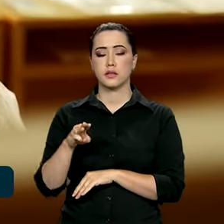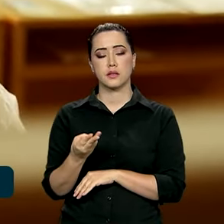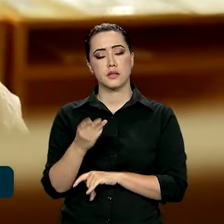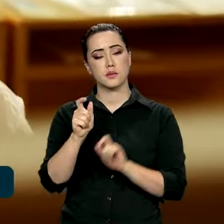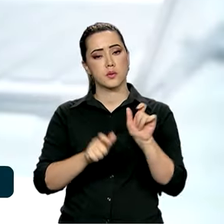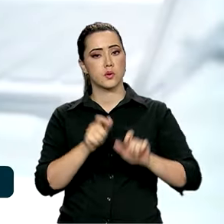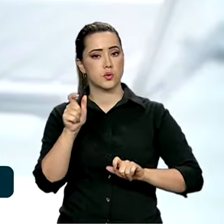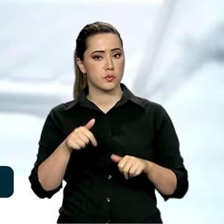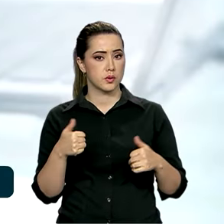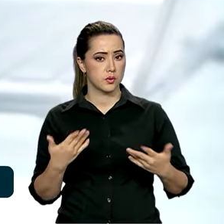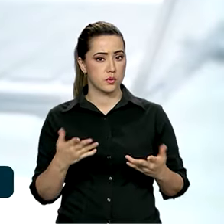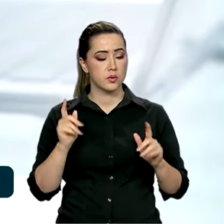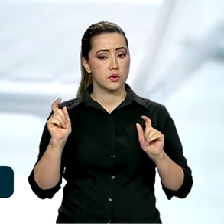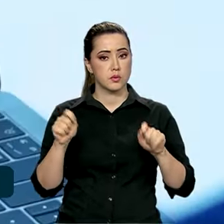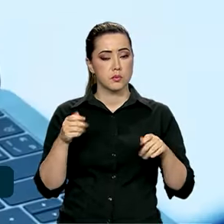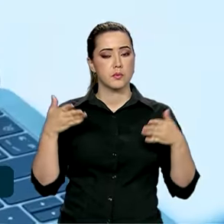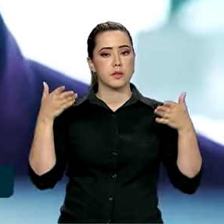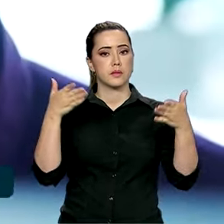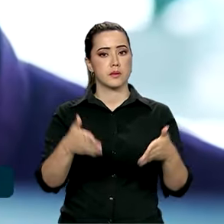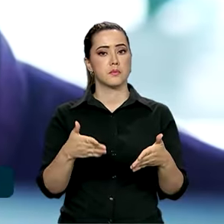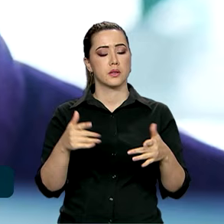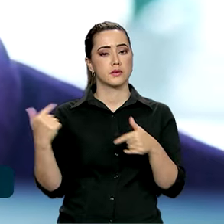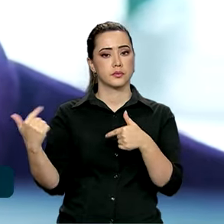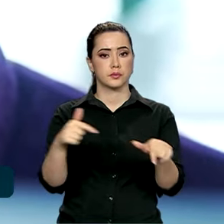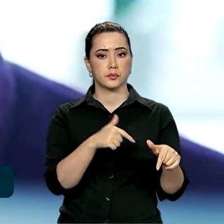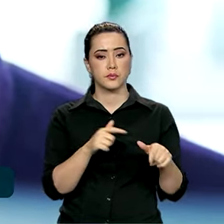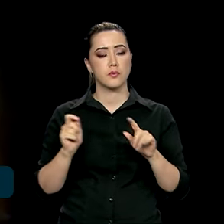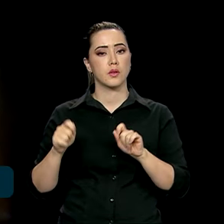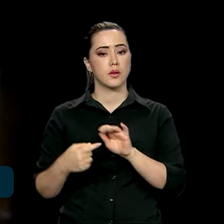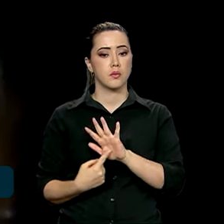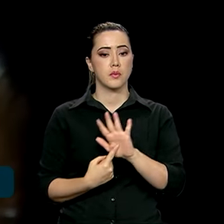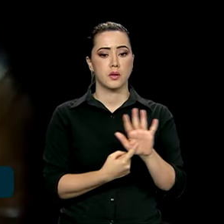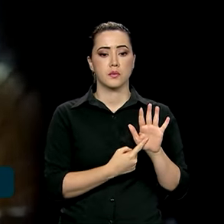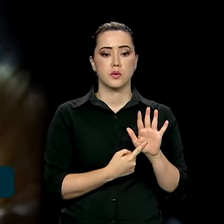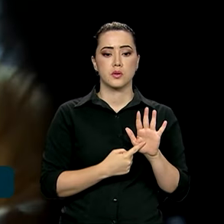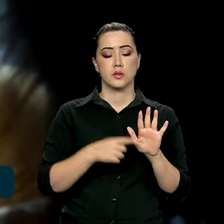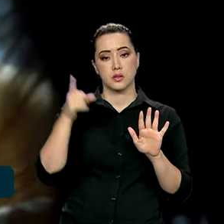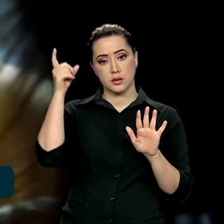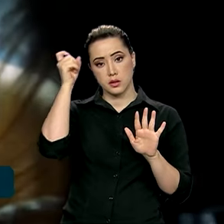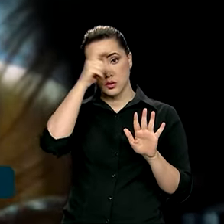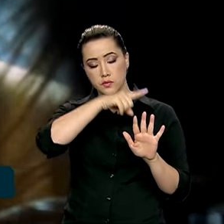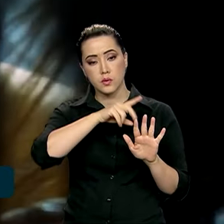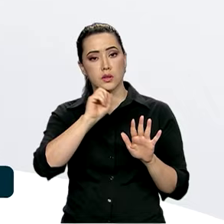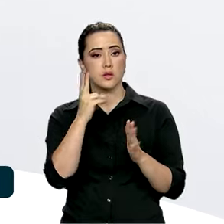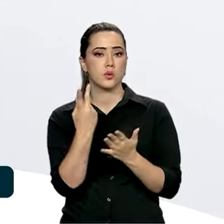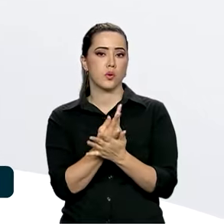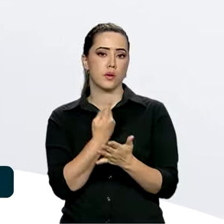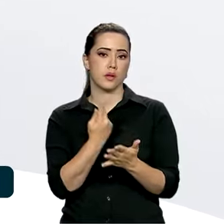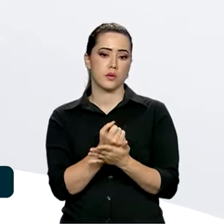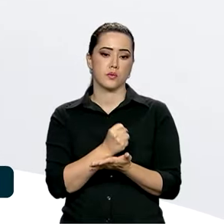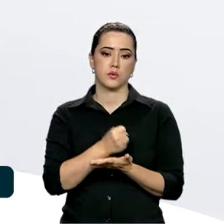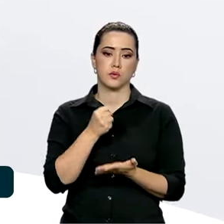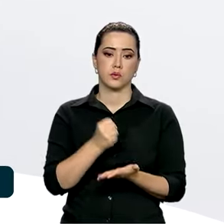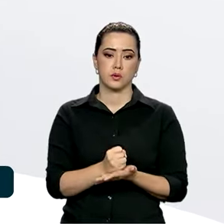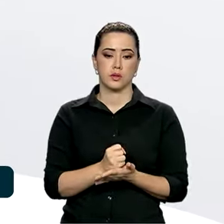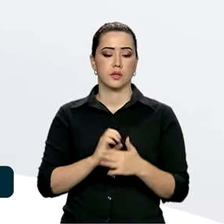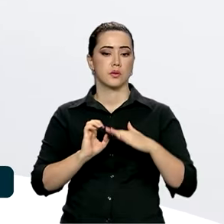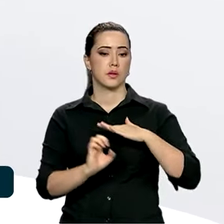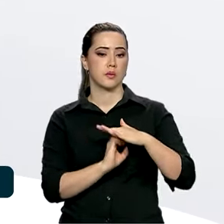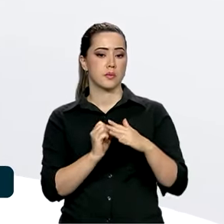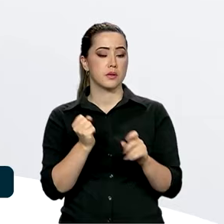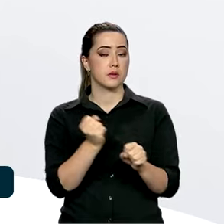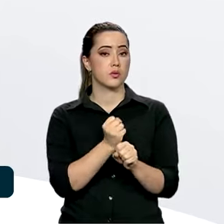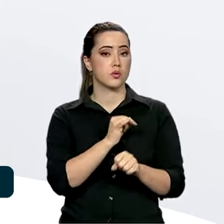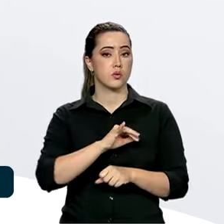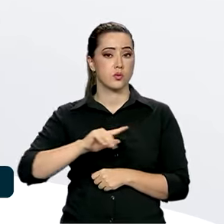trabalhadores vão participar dessa etapa para apontar dificuldades ou erros encontrados. A empresa de construção